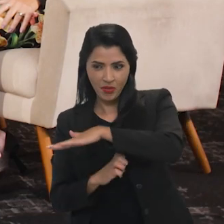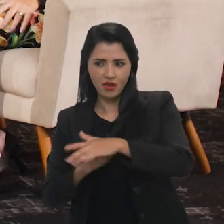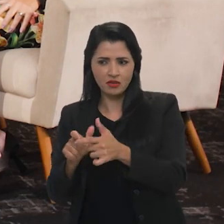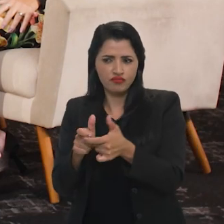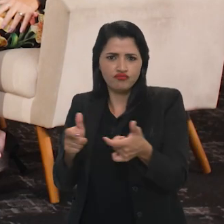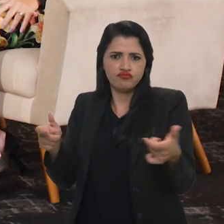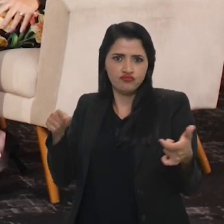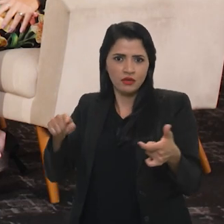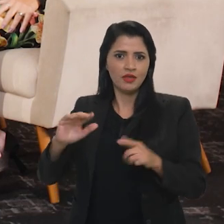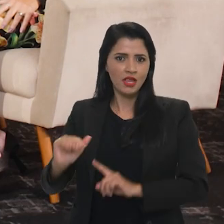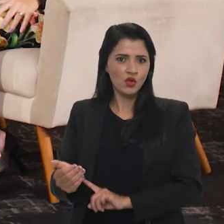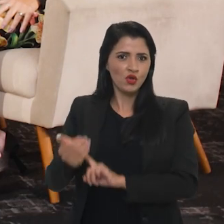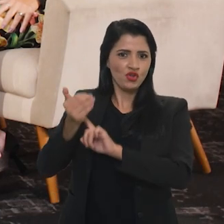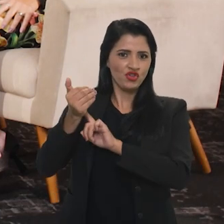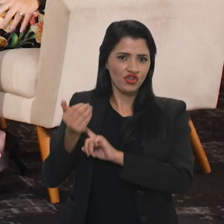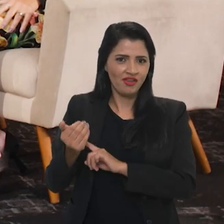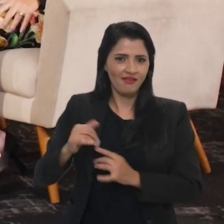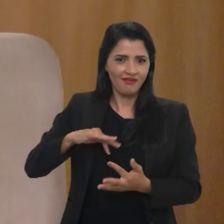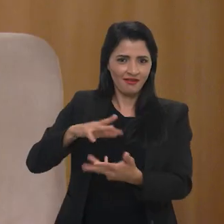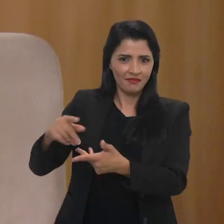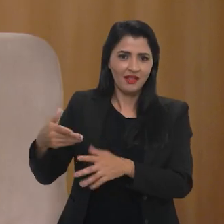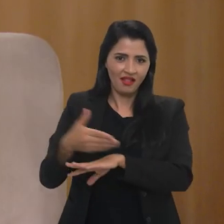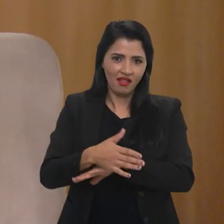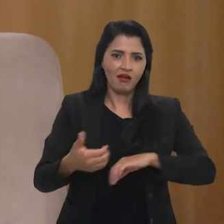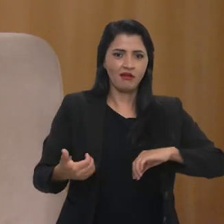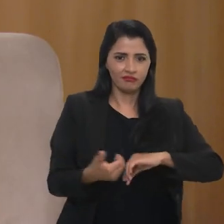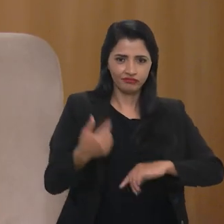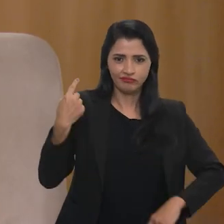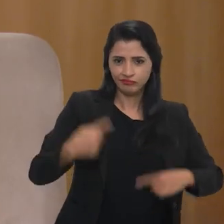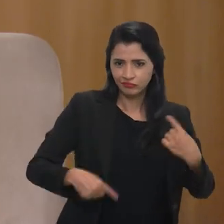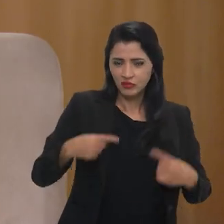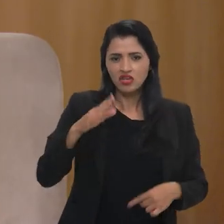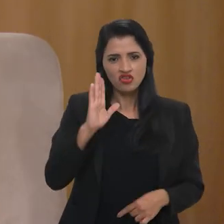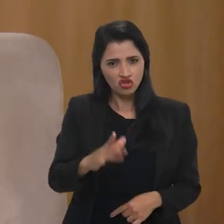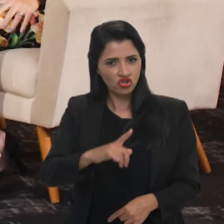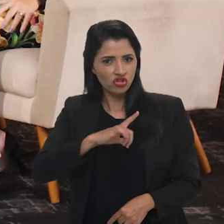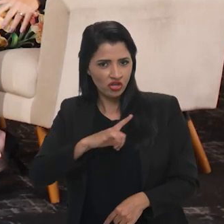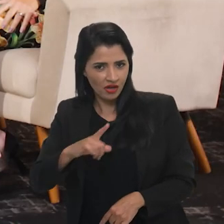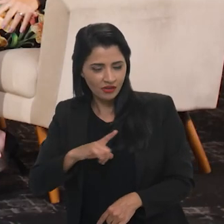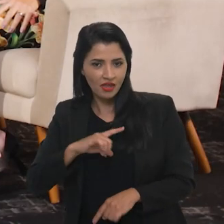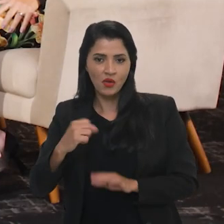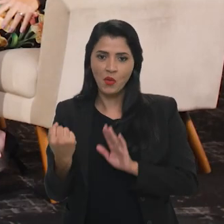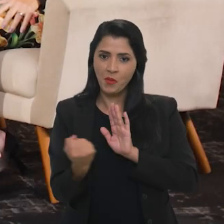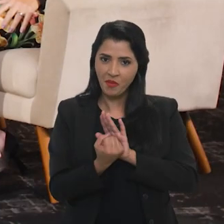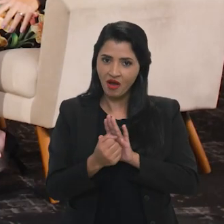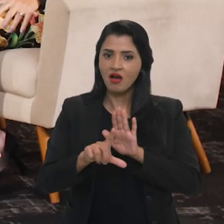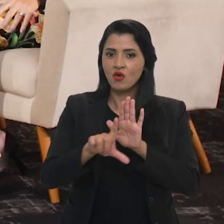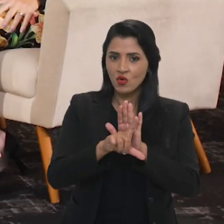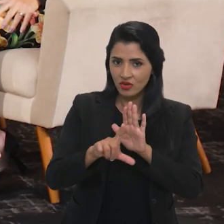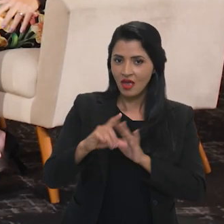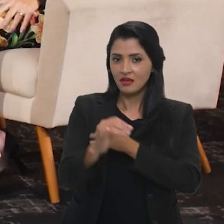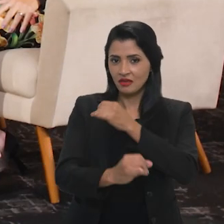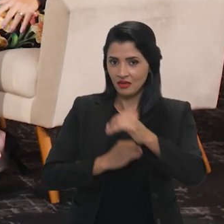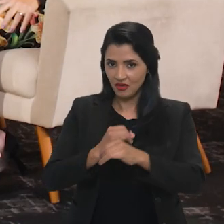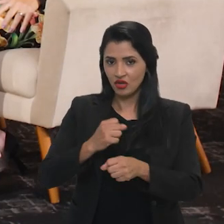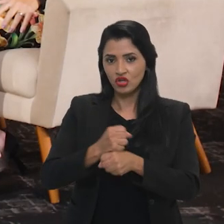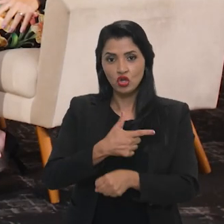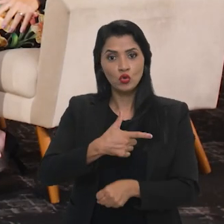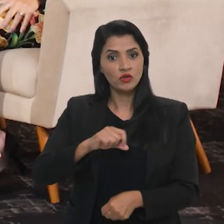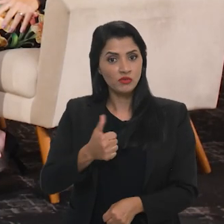techs, dessas grandes corporações tecnológicas internacionais no Congresso Nacional. Nós já temos o Marco Civil da Internet que de 2014,